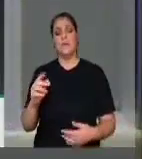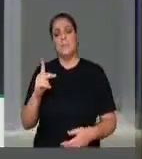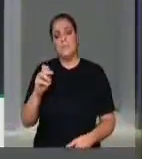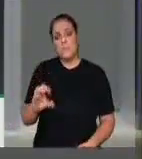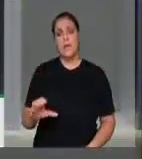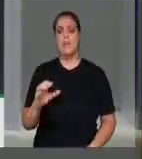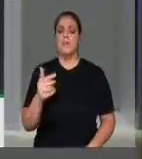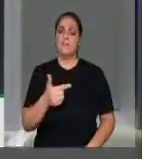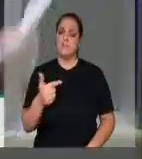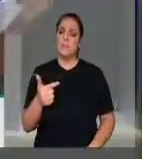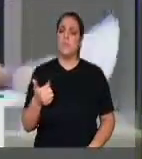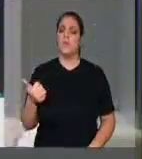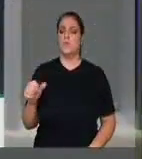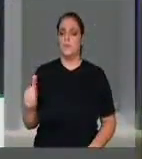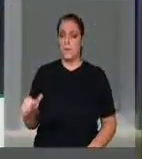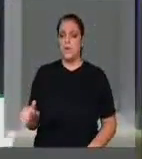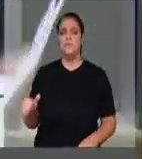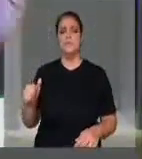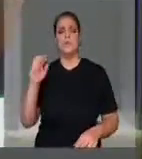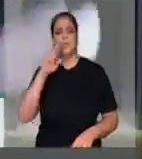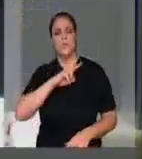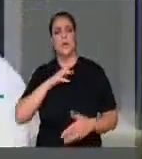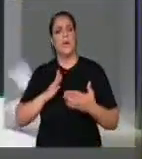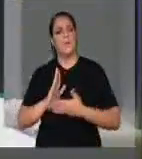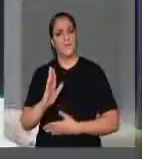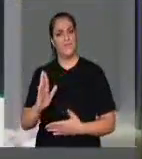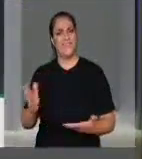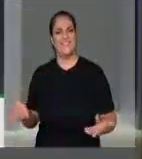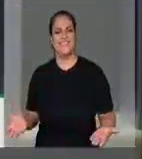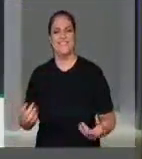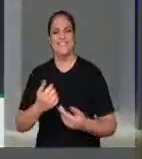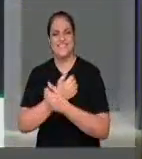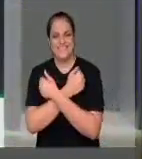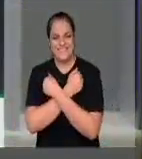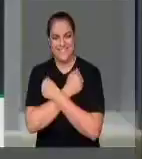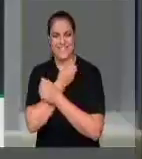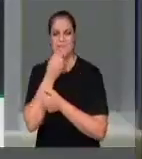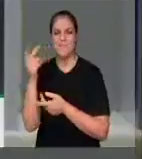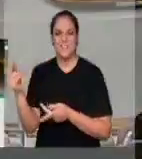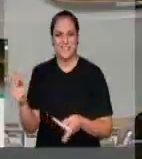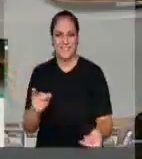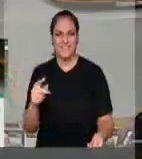22 de 2011. Um grande abraço. Bem-vindos a esse congresso.